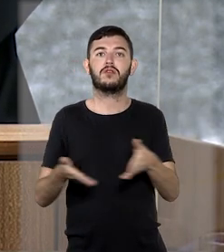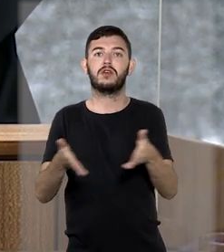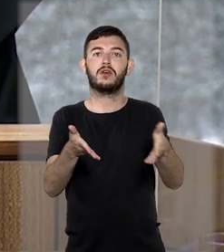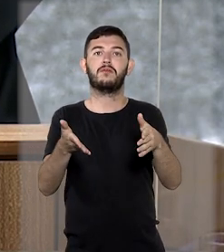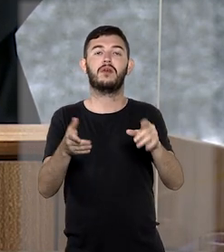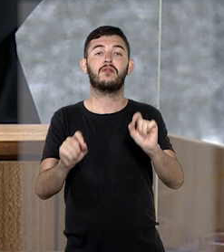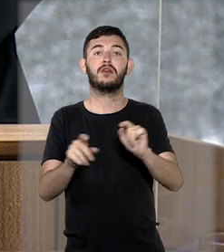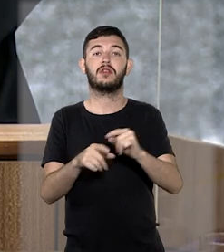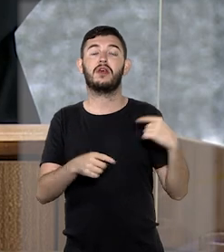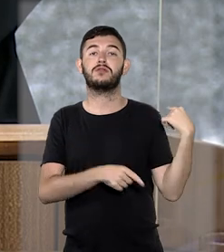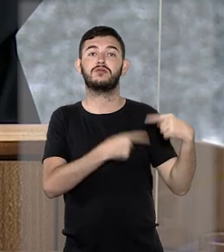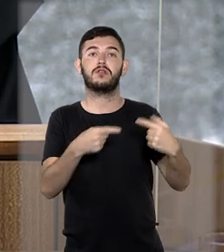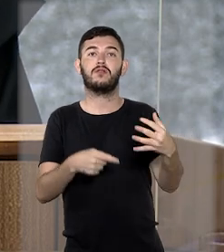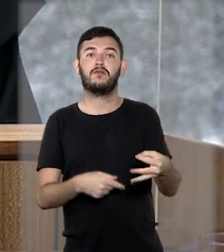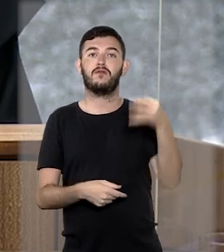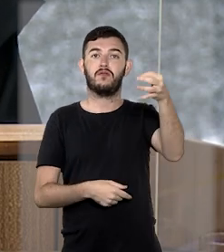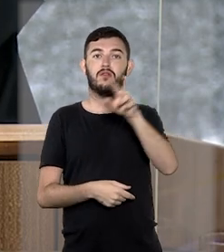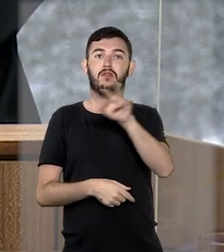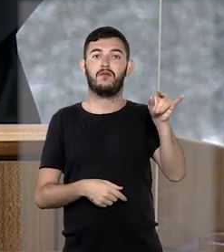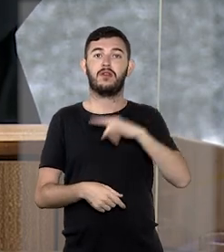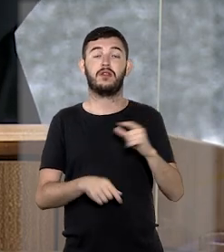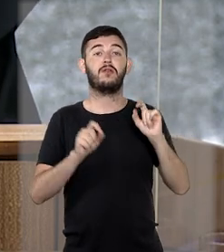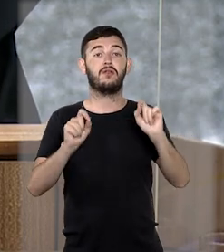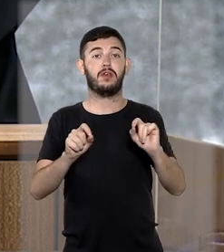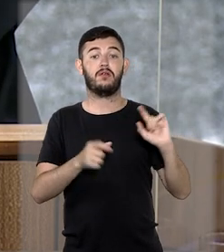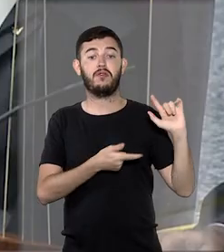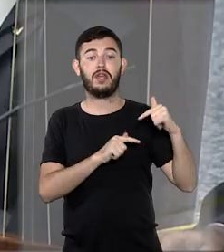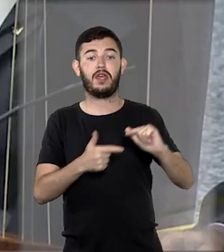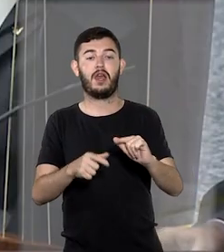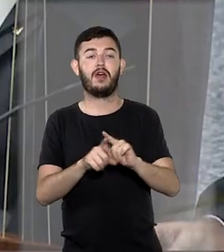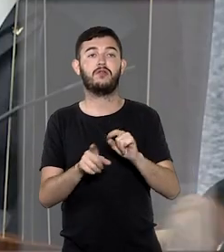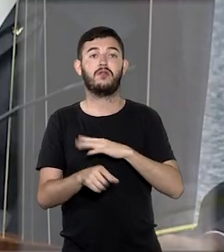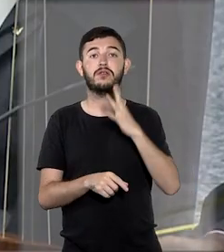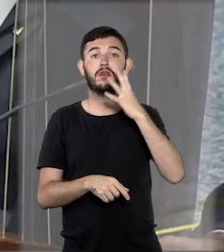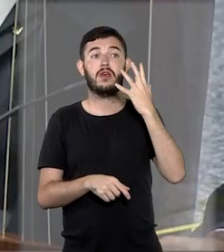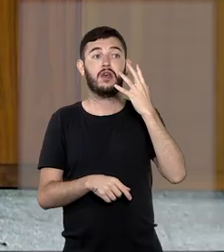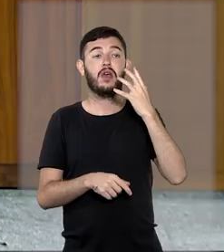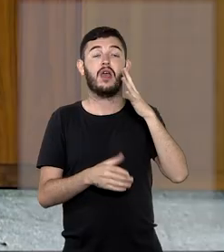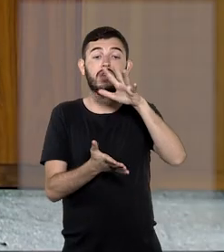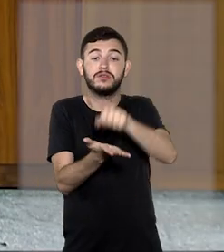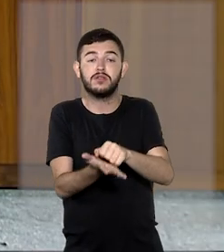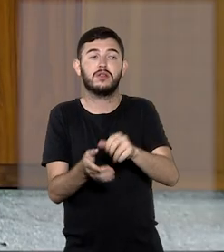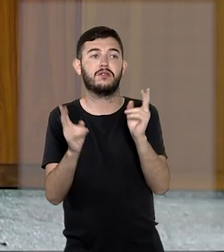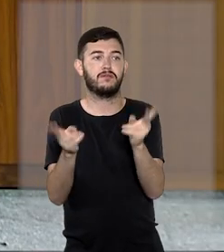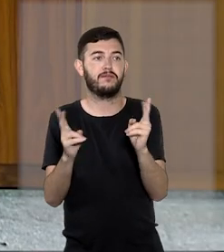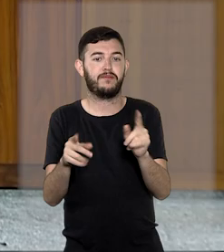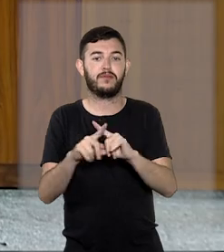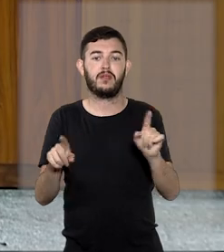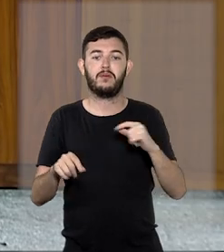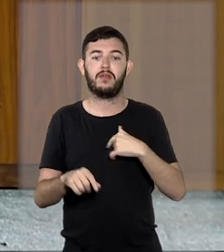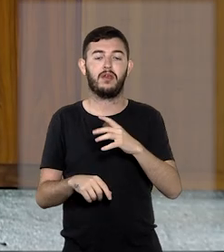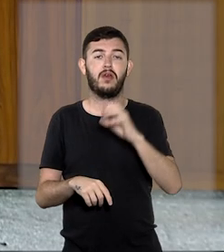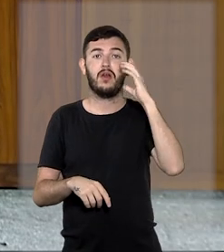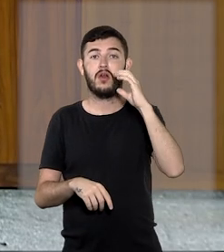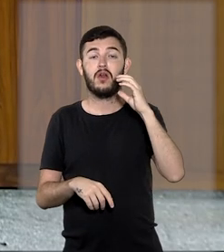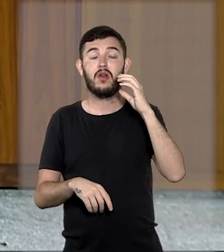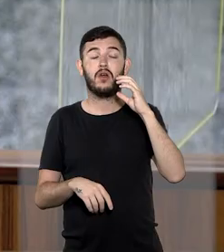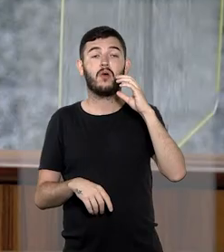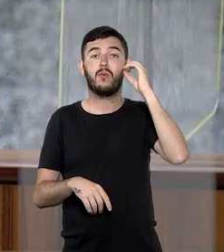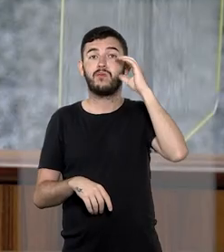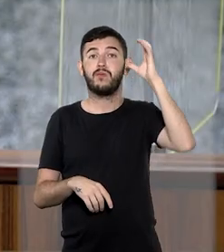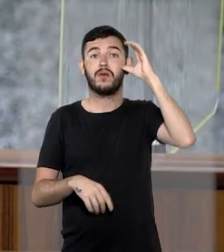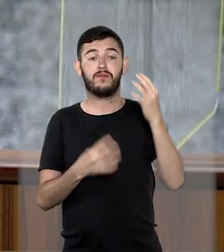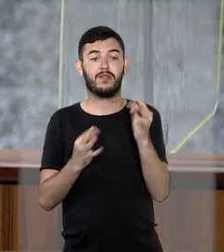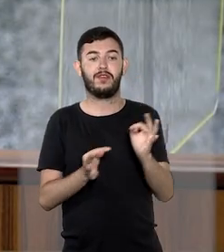próximas gerações. Seu legado ficará para sempre. Era também conhecido por seu interesse em temas ligados à tecnologia,